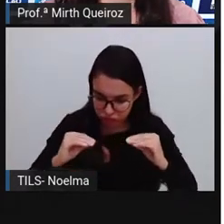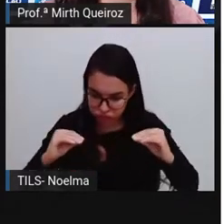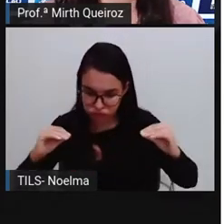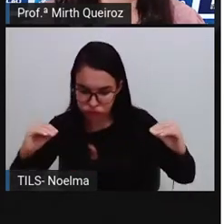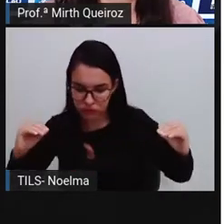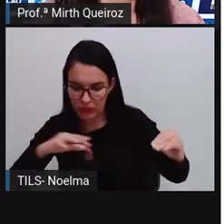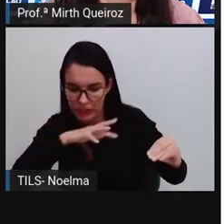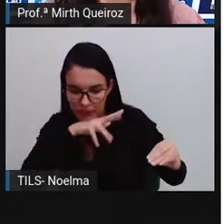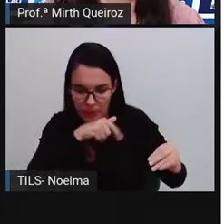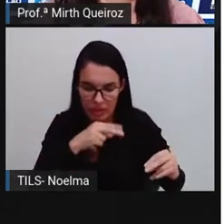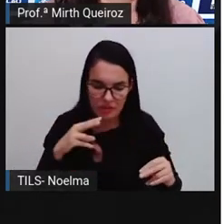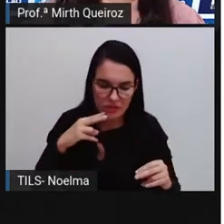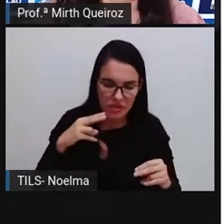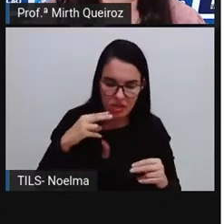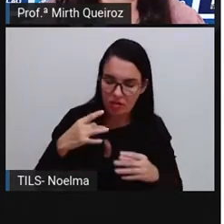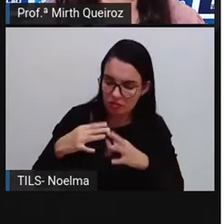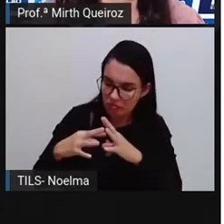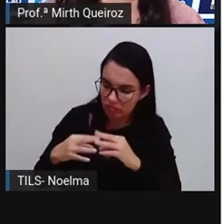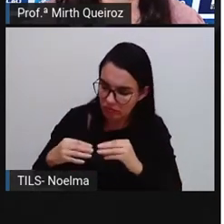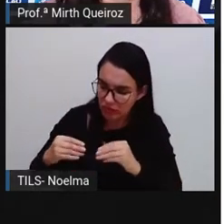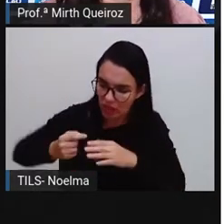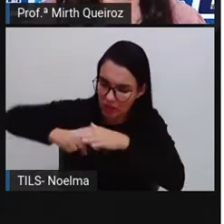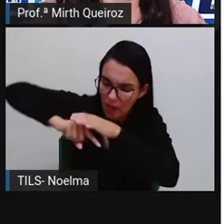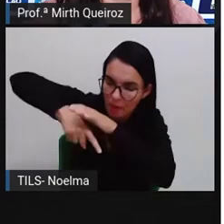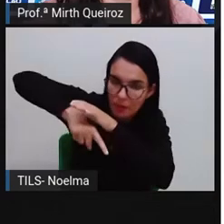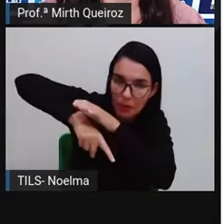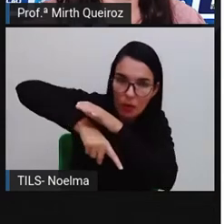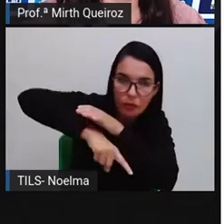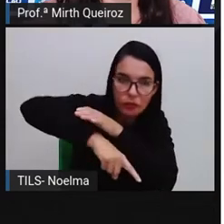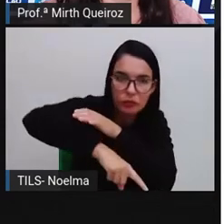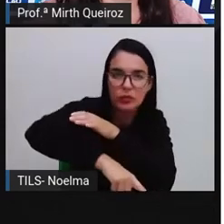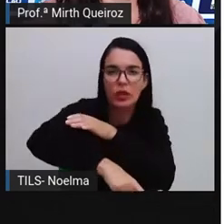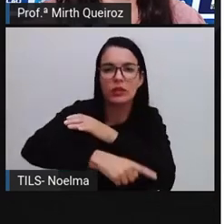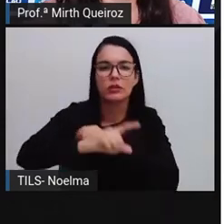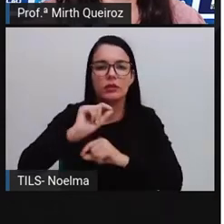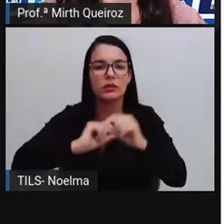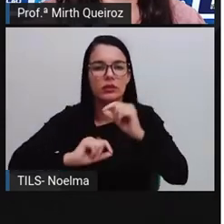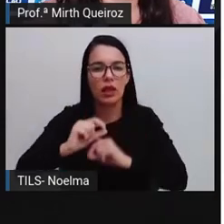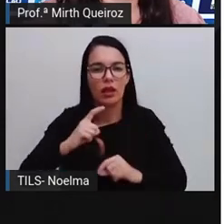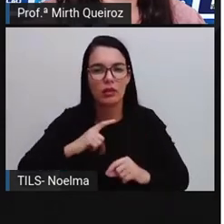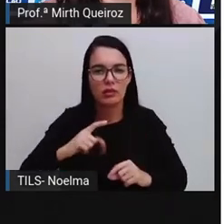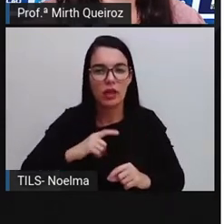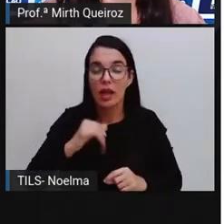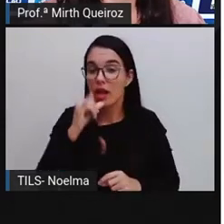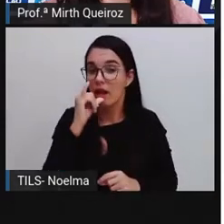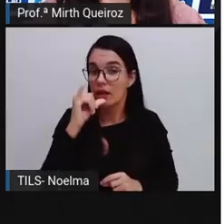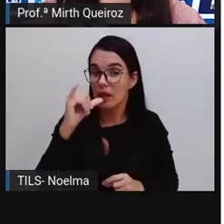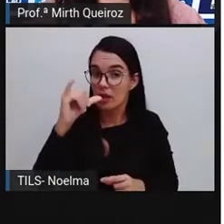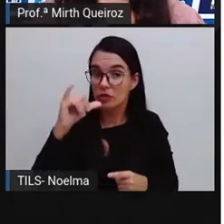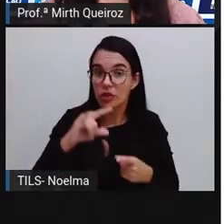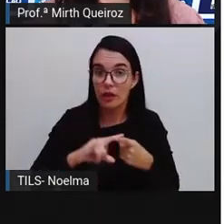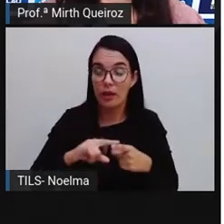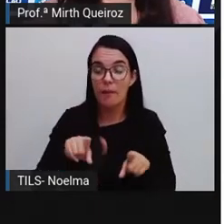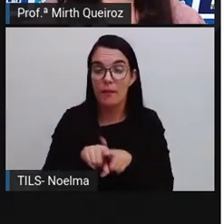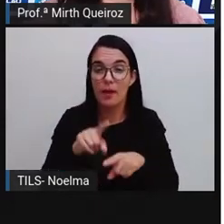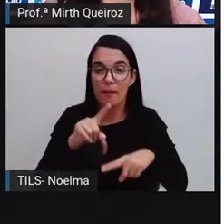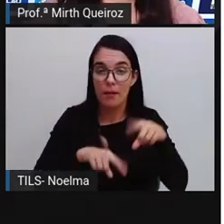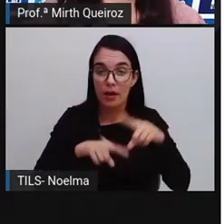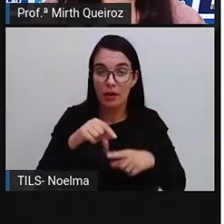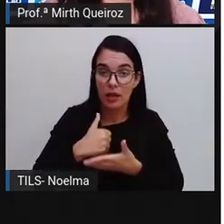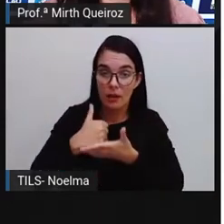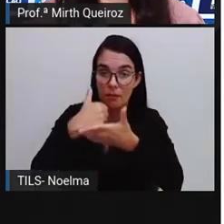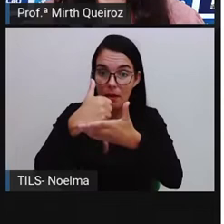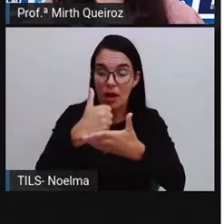animais vegetais ao longo do tempo, como a gente viu, né? Ele é empregado como fonte de energia e de matéria-prima para